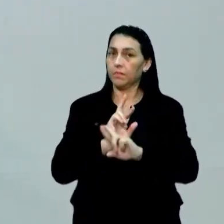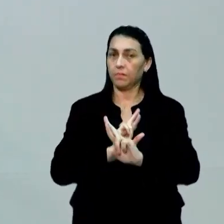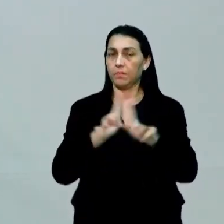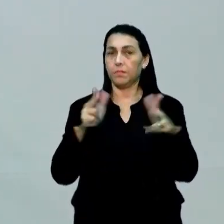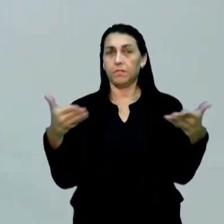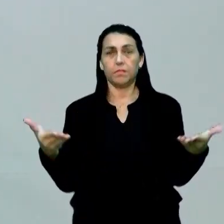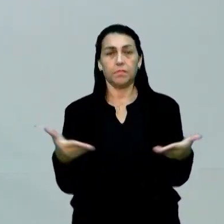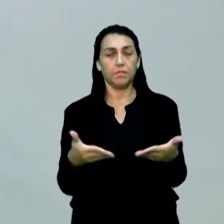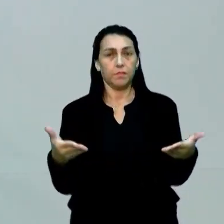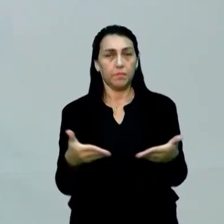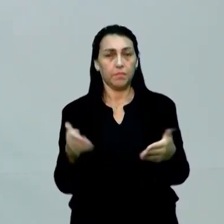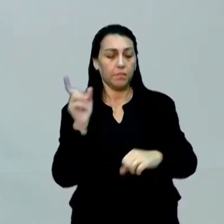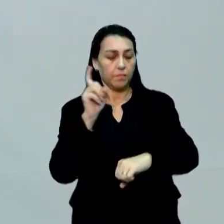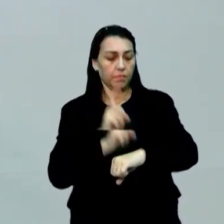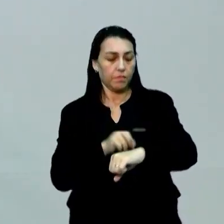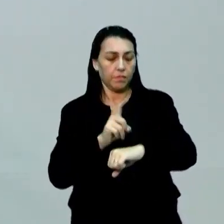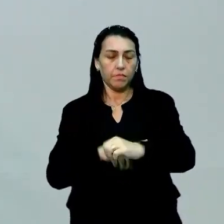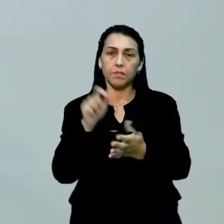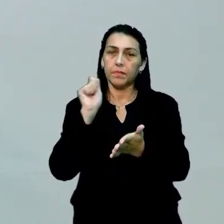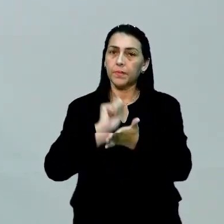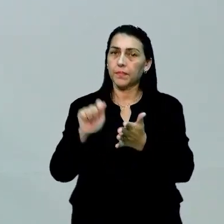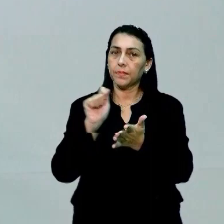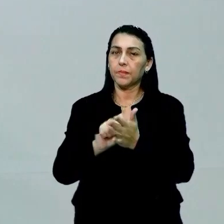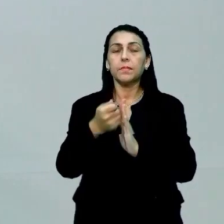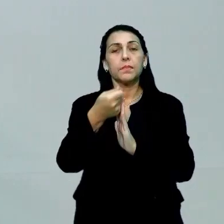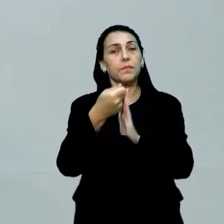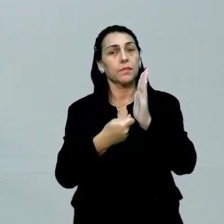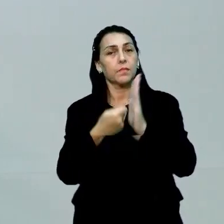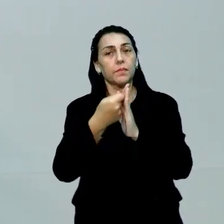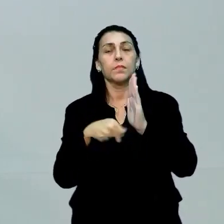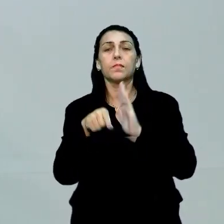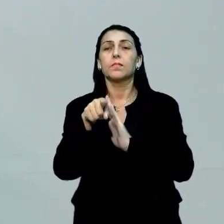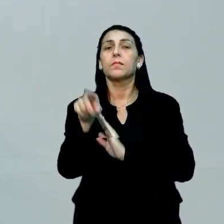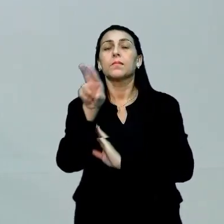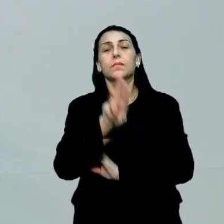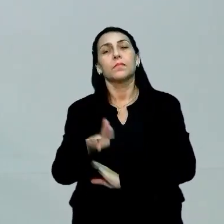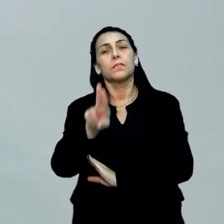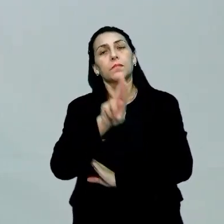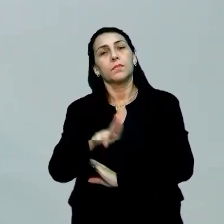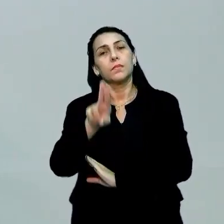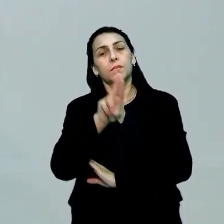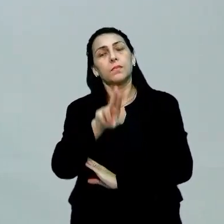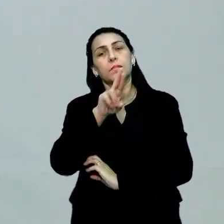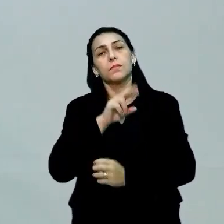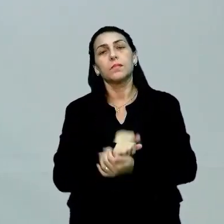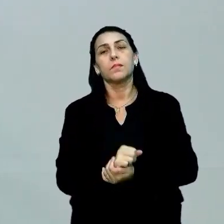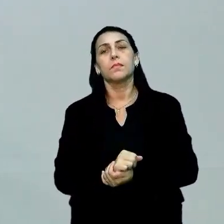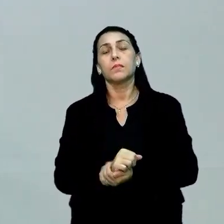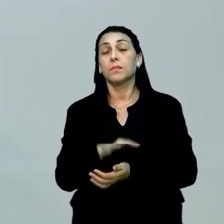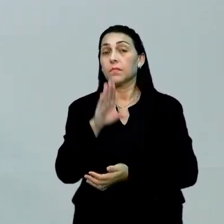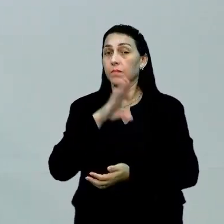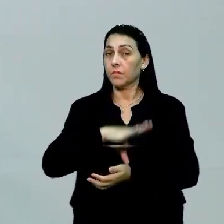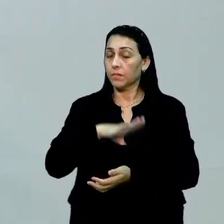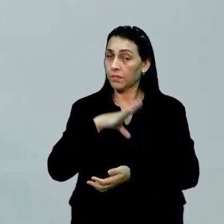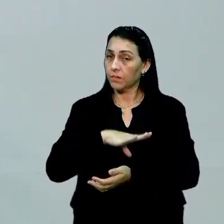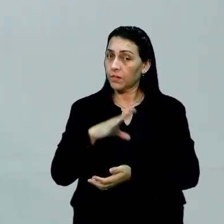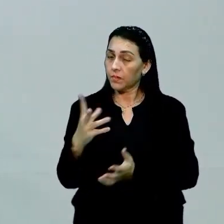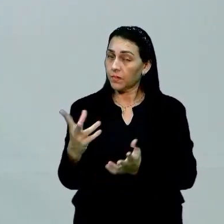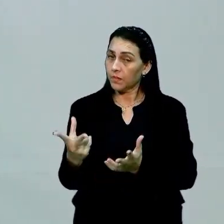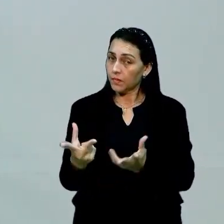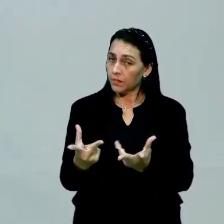É agora, no momento da escrita da redação, que você vai utilizar aquele português mais